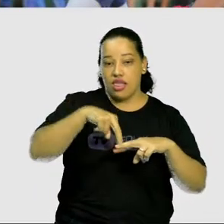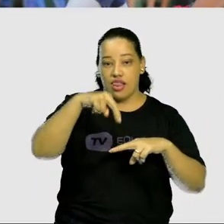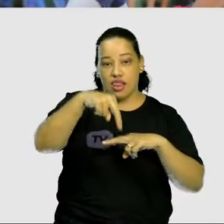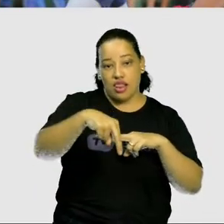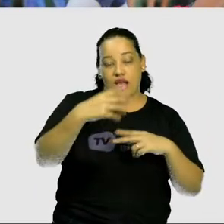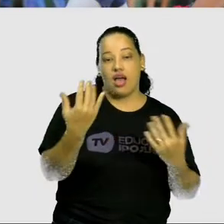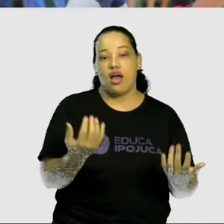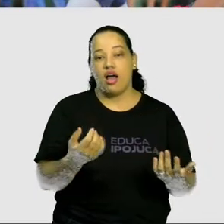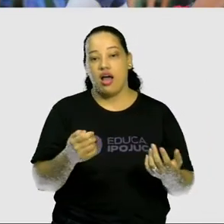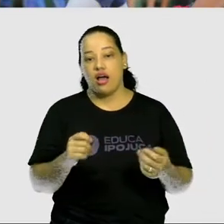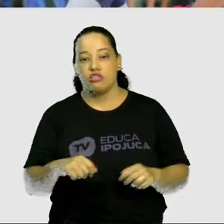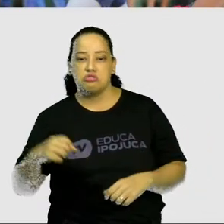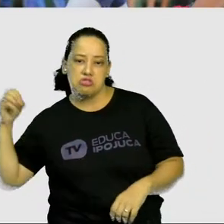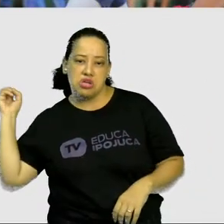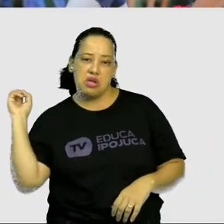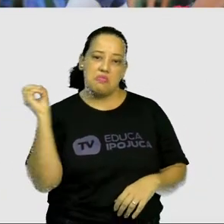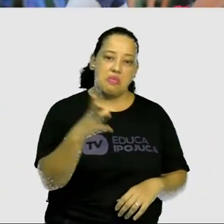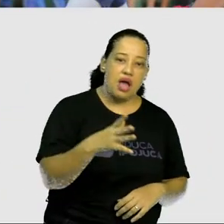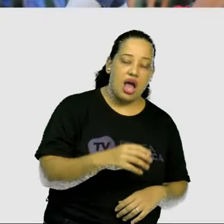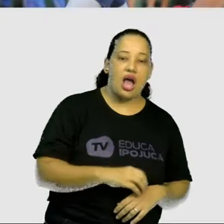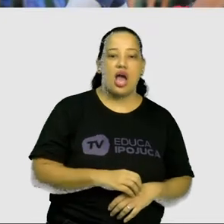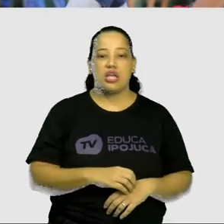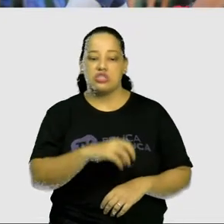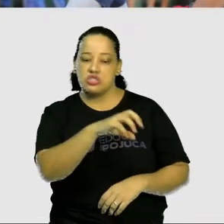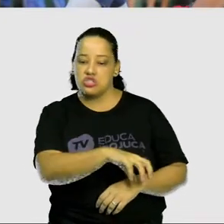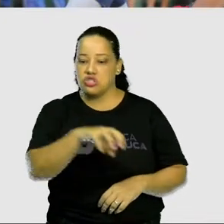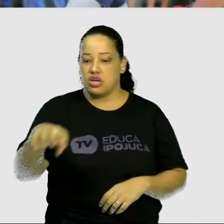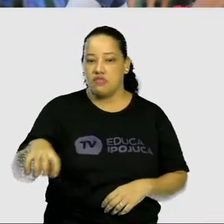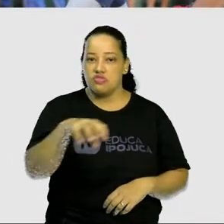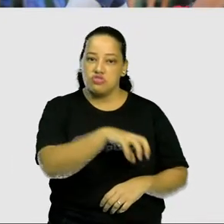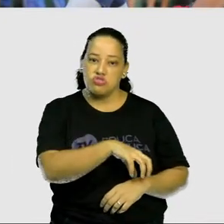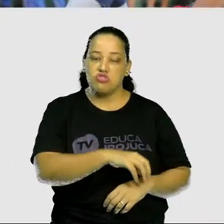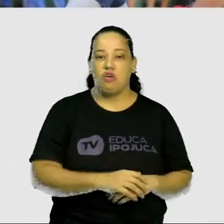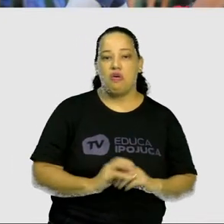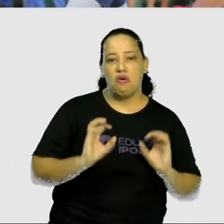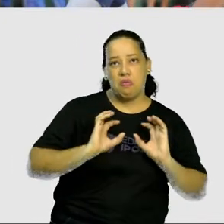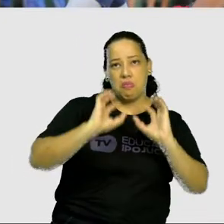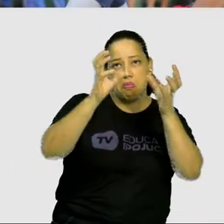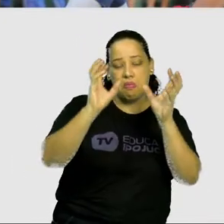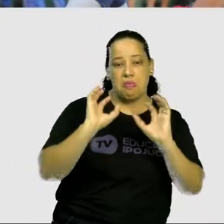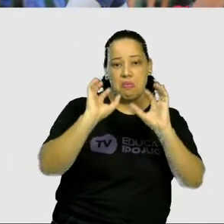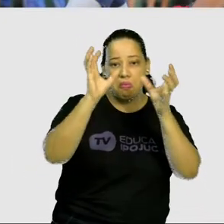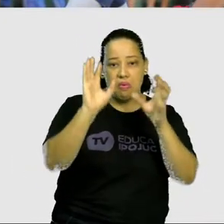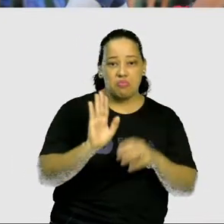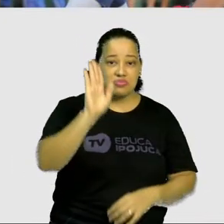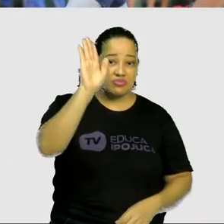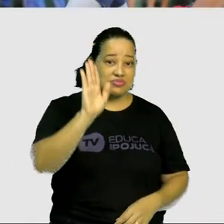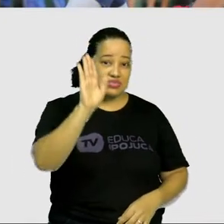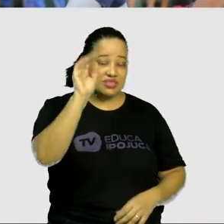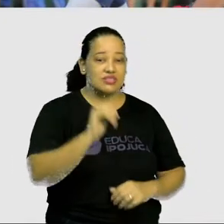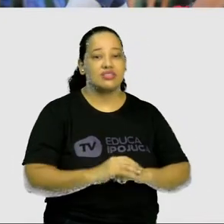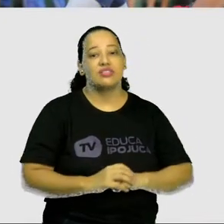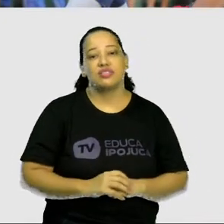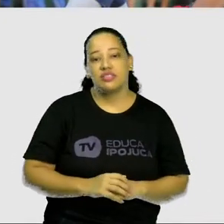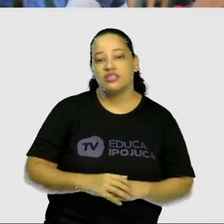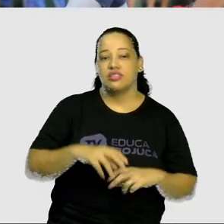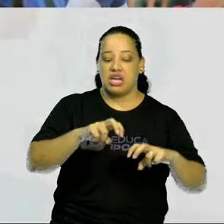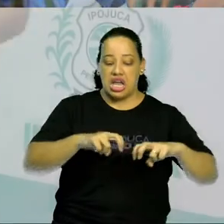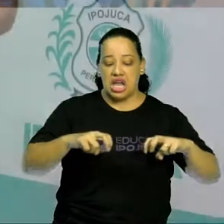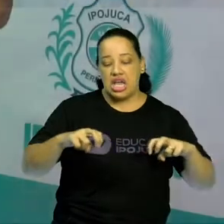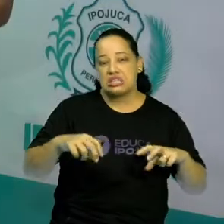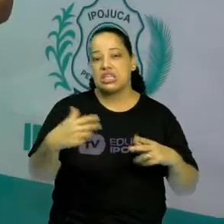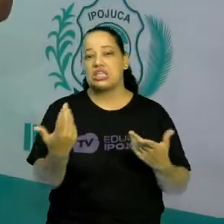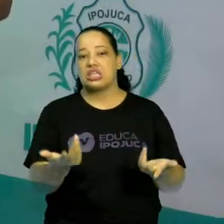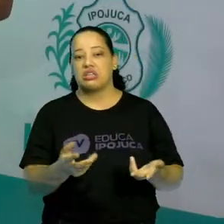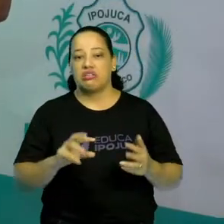dança da corda, escravos de Jó, bobinho, dança das cadeiras, detetive,